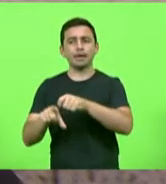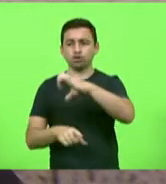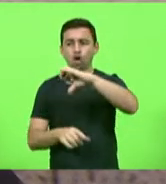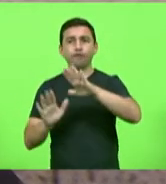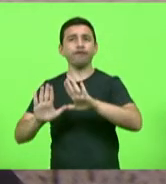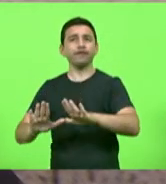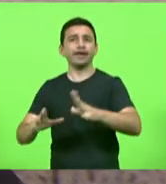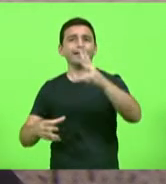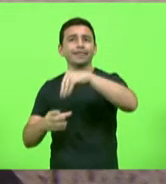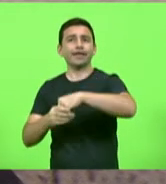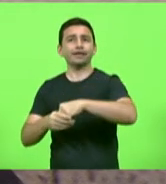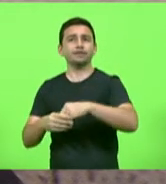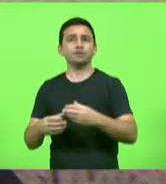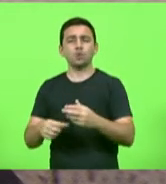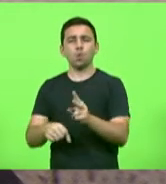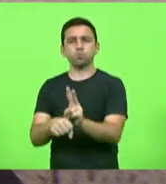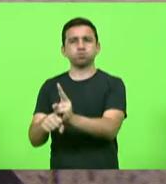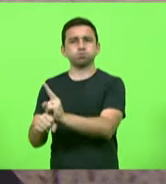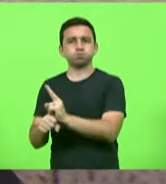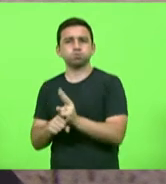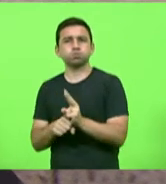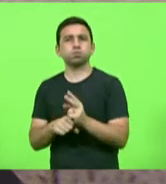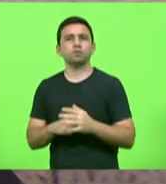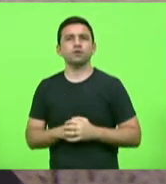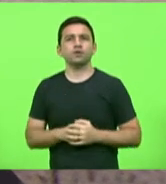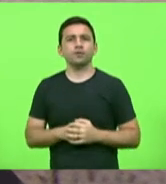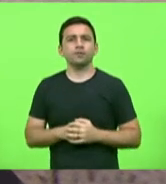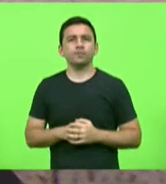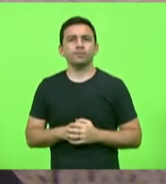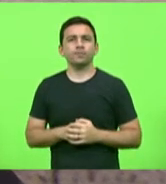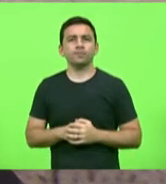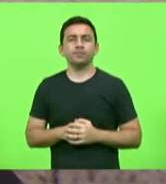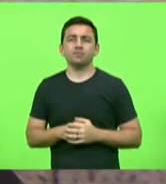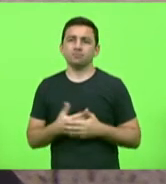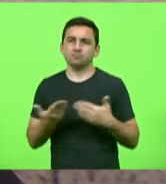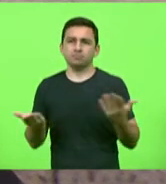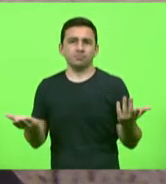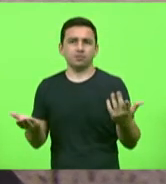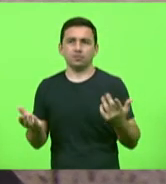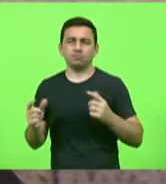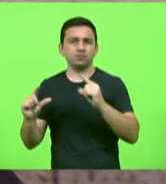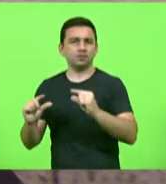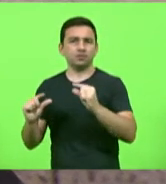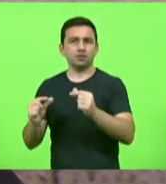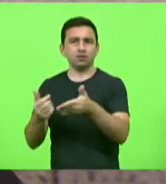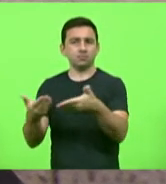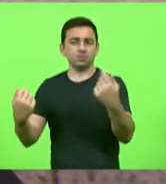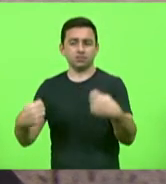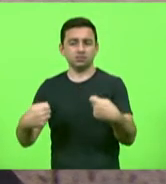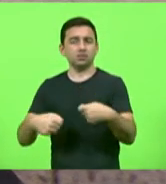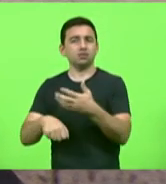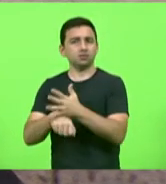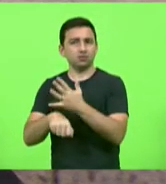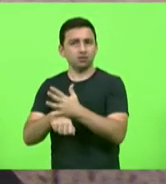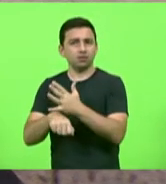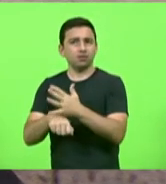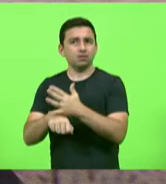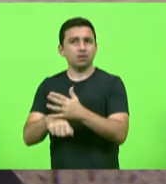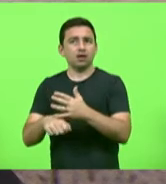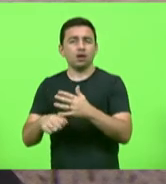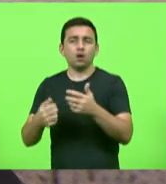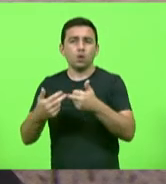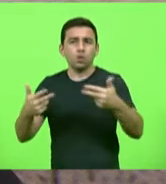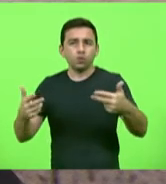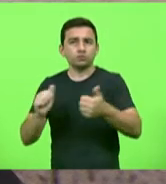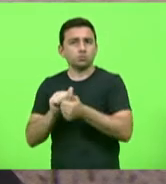é muito bem protegido, aliás. É o mínimo que se espera que eles tenham a terapia ocupacional através da